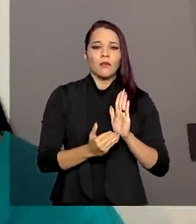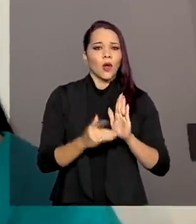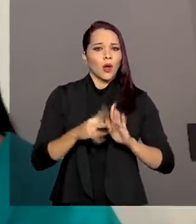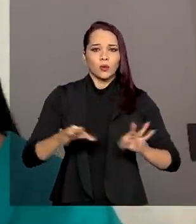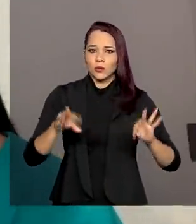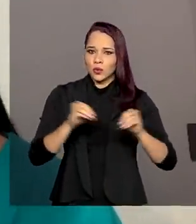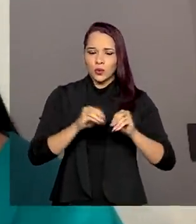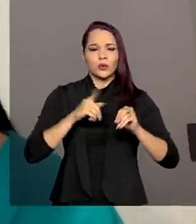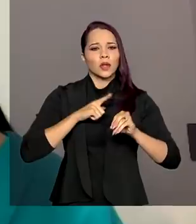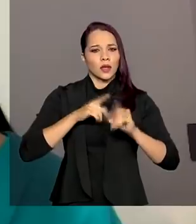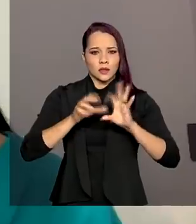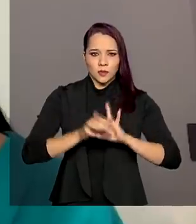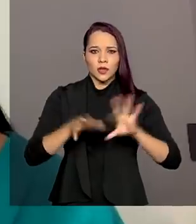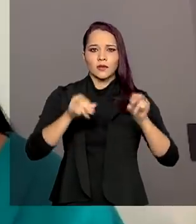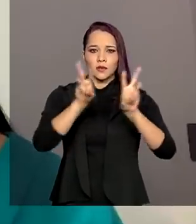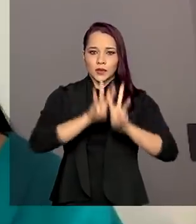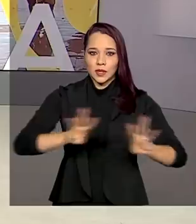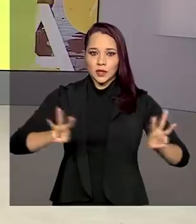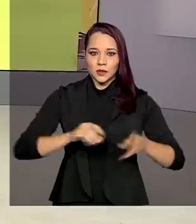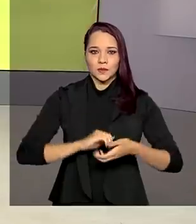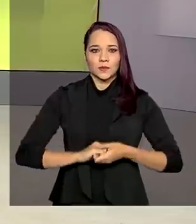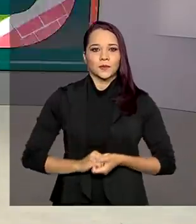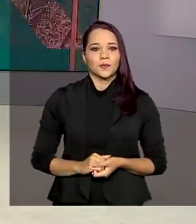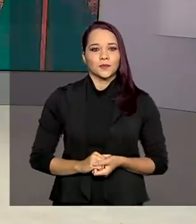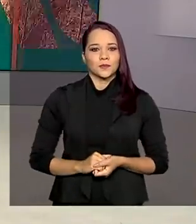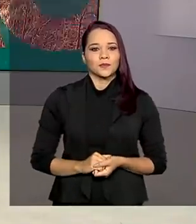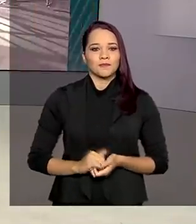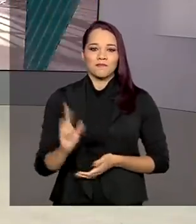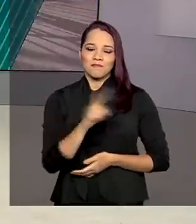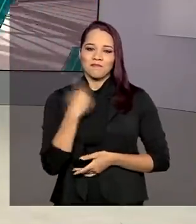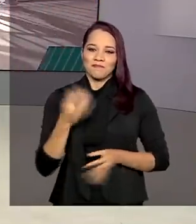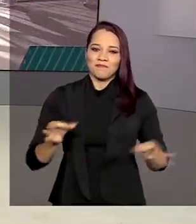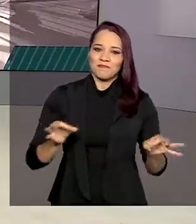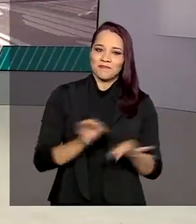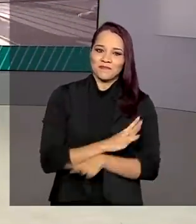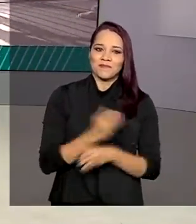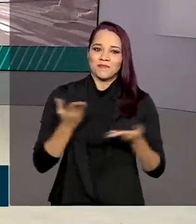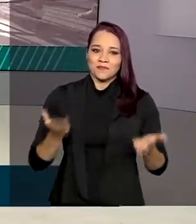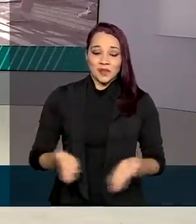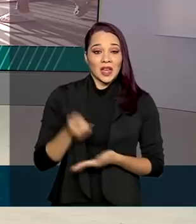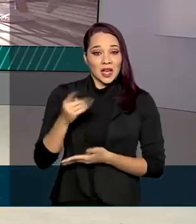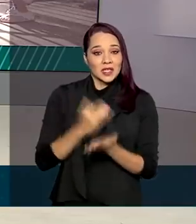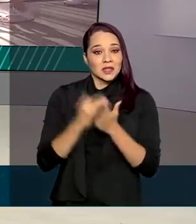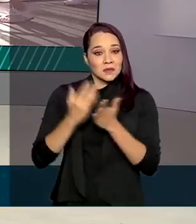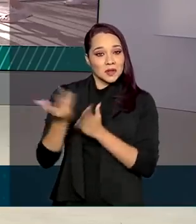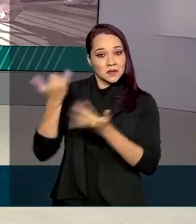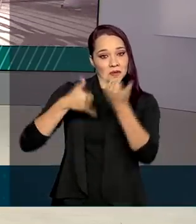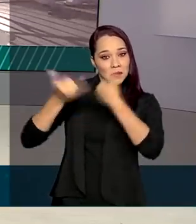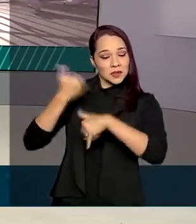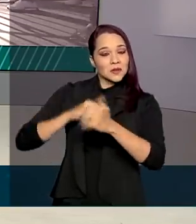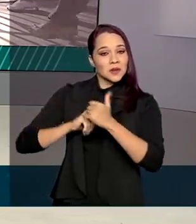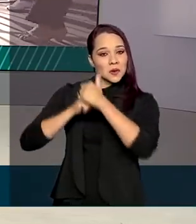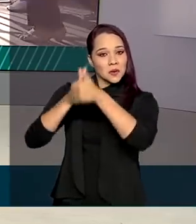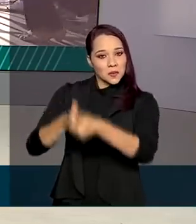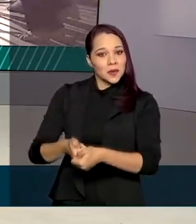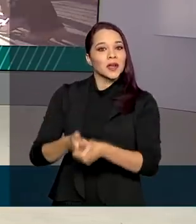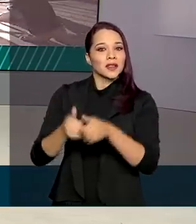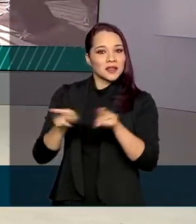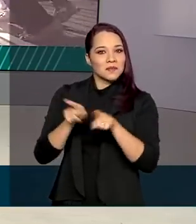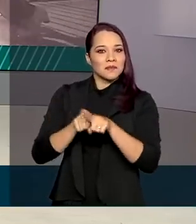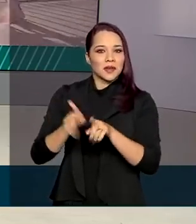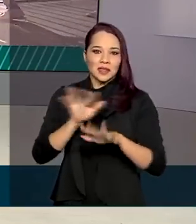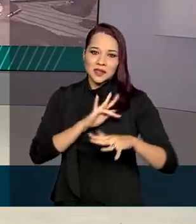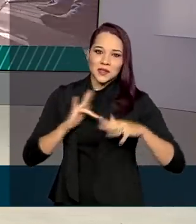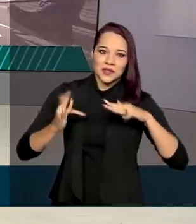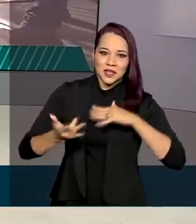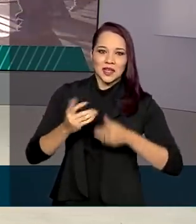tudo isso disponível lá no nosso site. O Brasil em dia fica por aqui, essas e outras informações você pode acompanhar